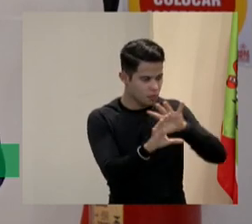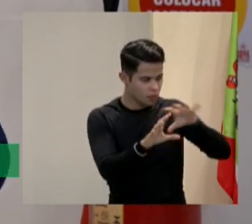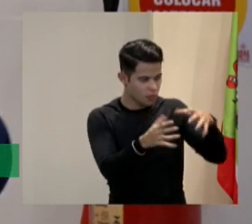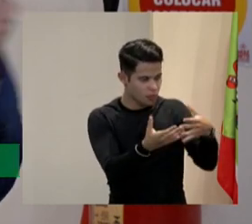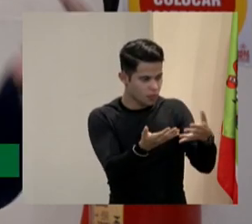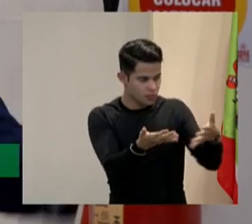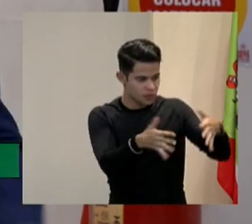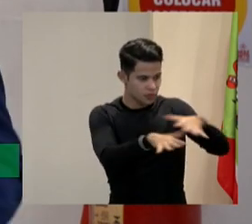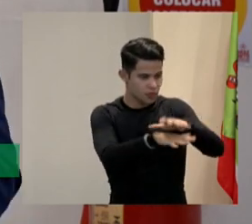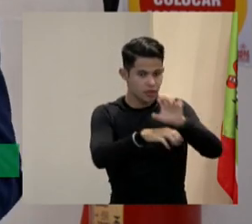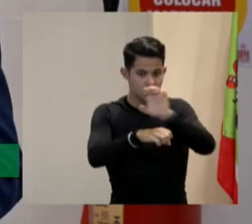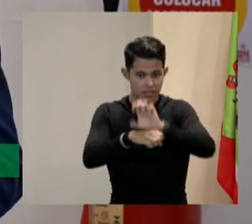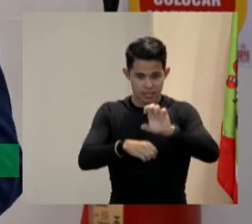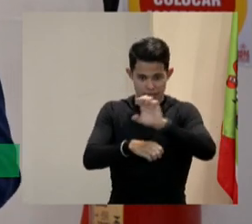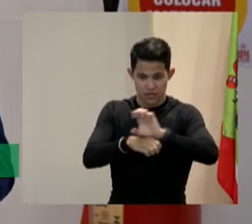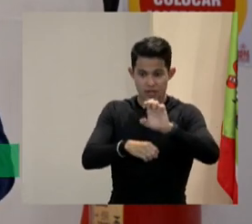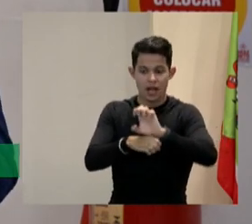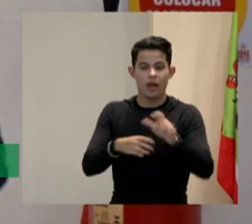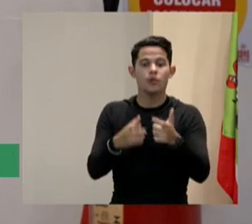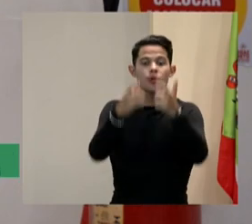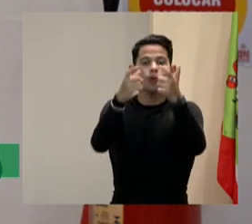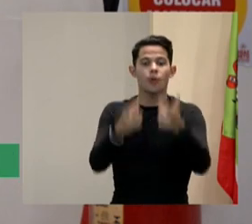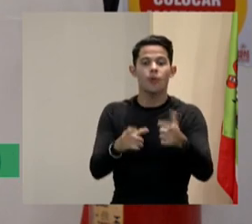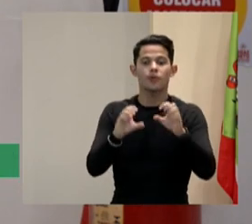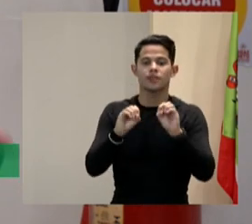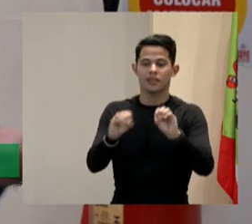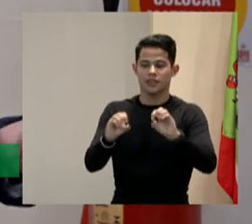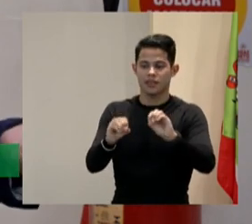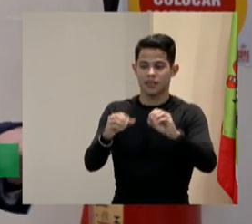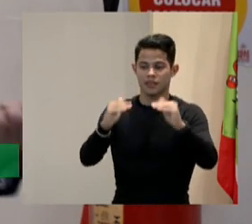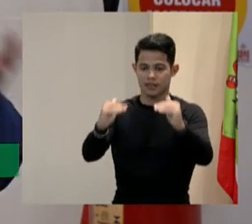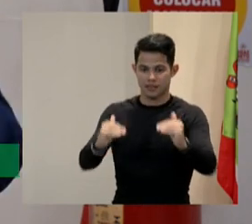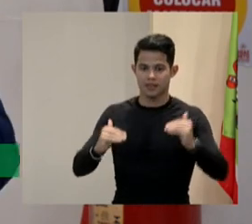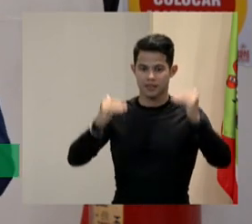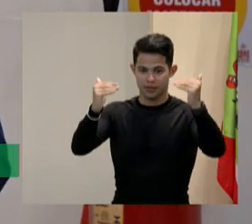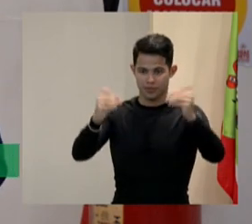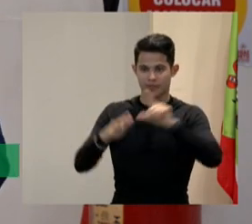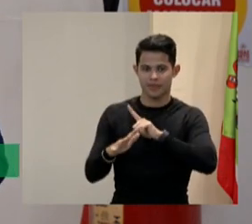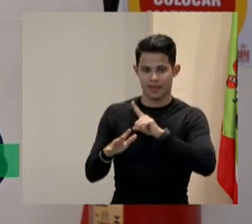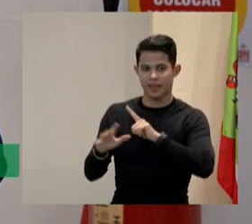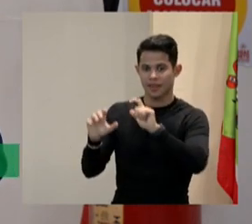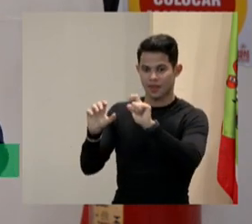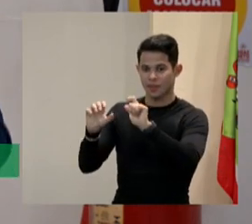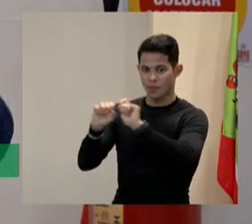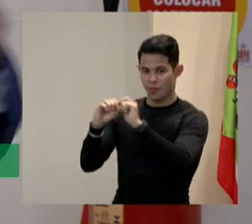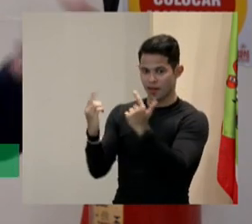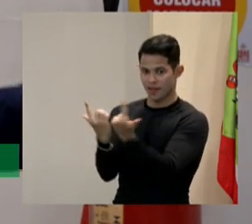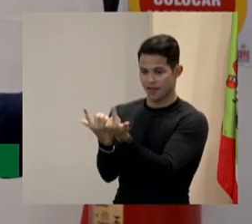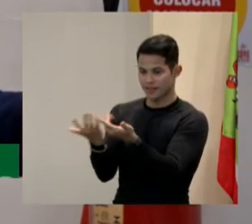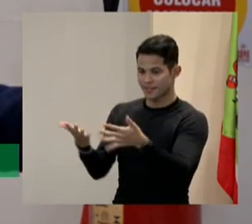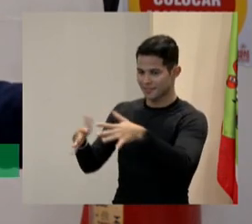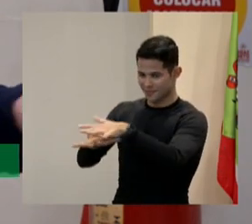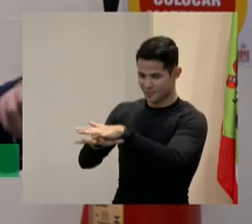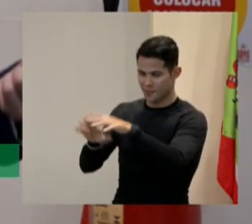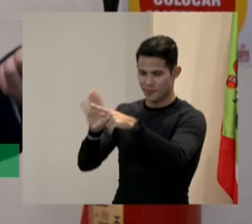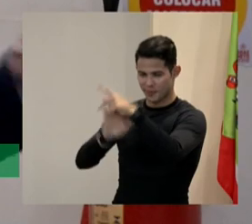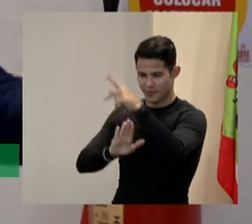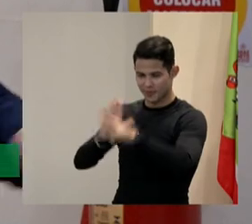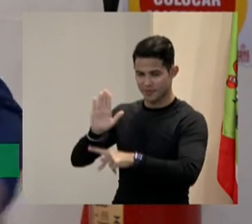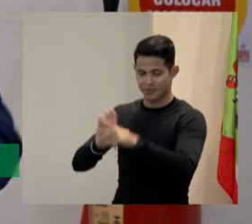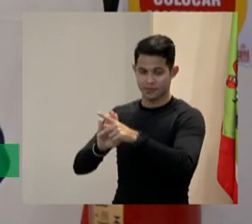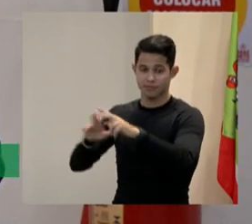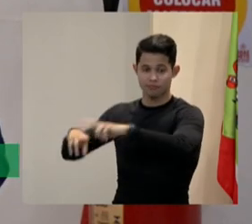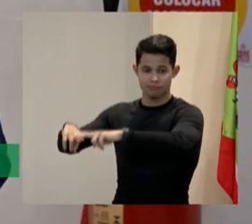estagiários que estão no ensino superior que é o Alesc inclusive inclusive a gente já recebeu prêmios e eu gostaria que